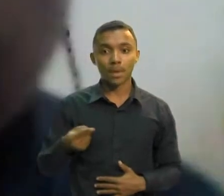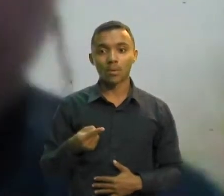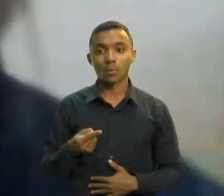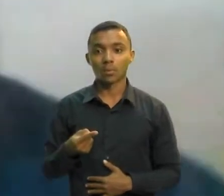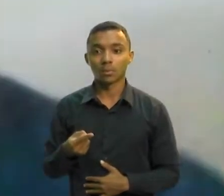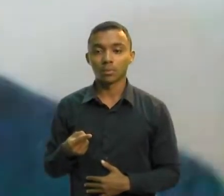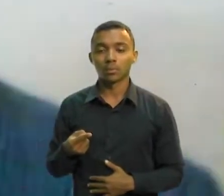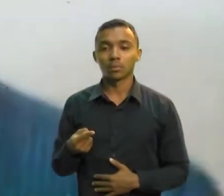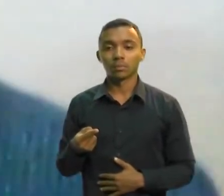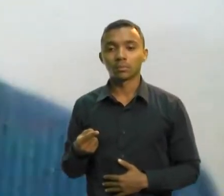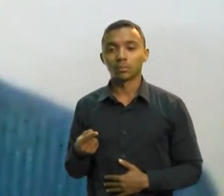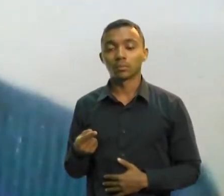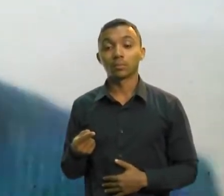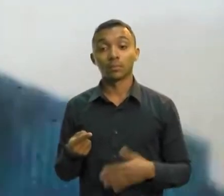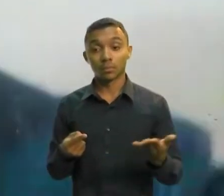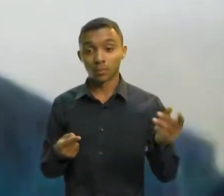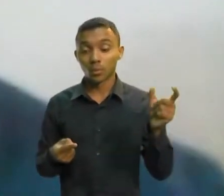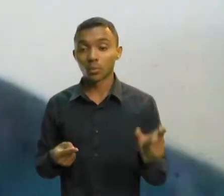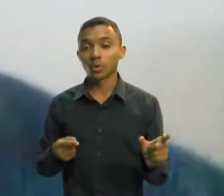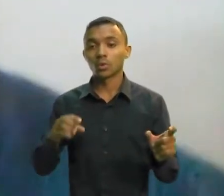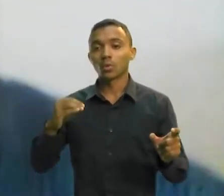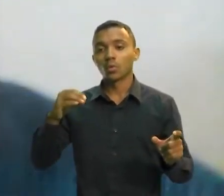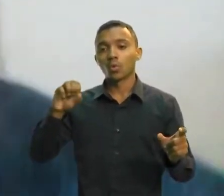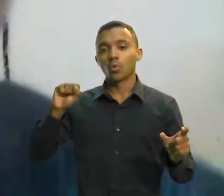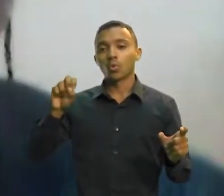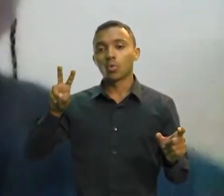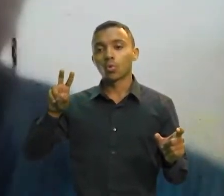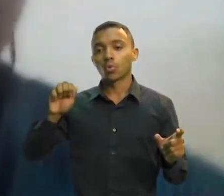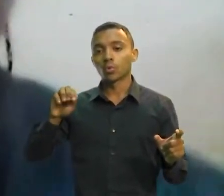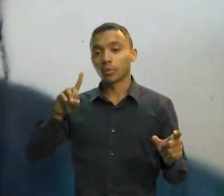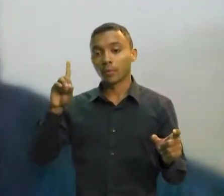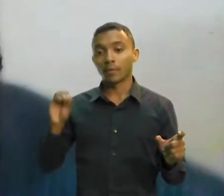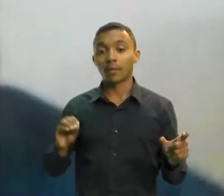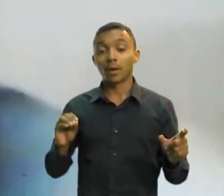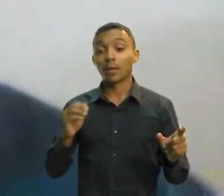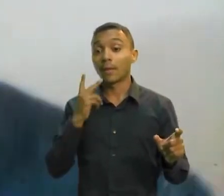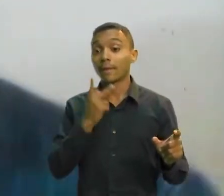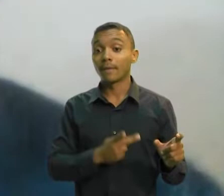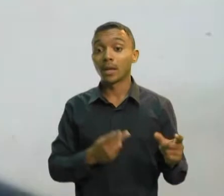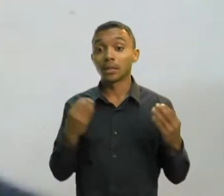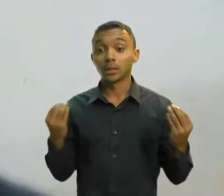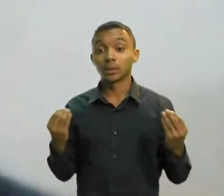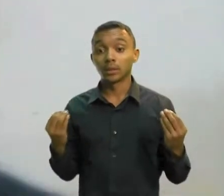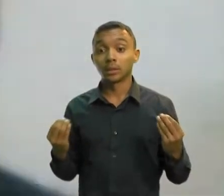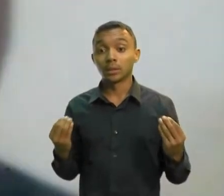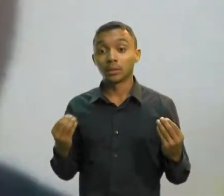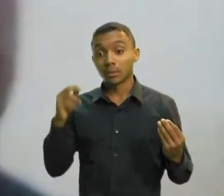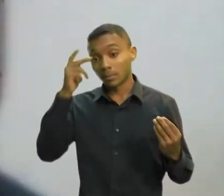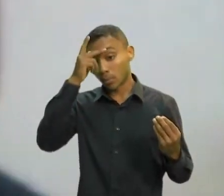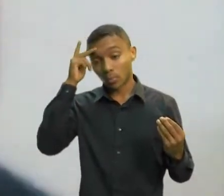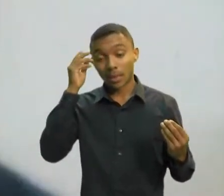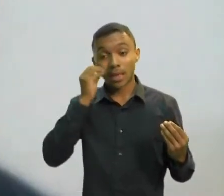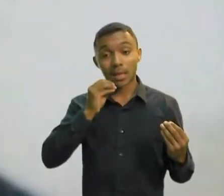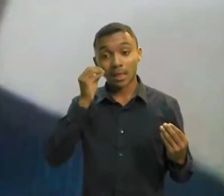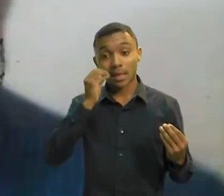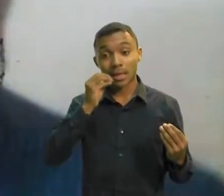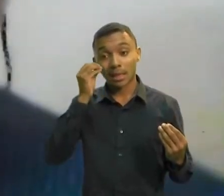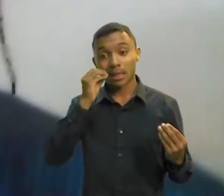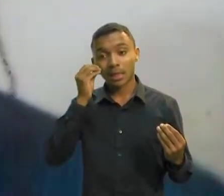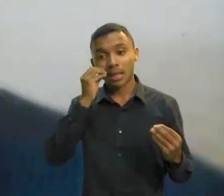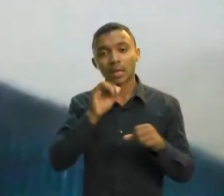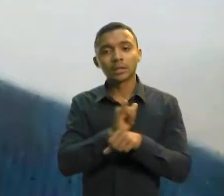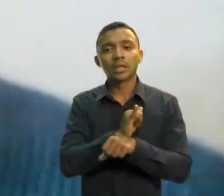Carvalho também fala sobre como os contribuintes poderão deduzir os valores gastos com atendimentos médicos.